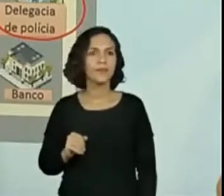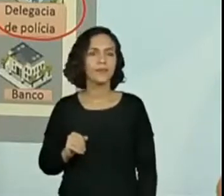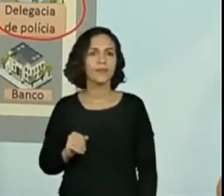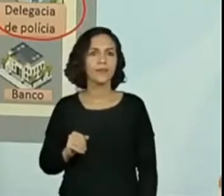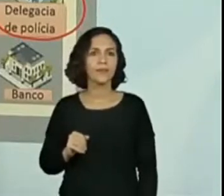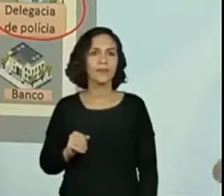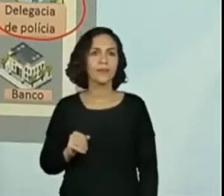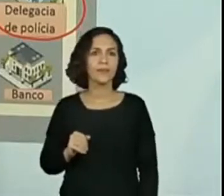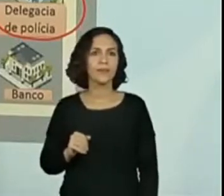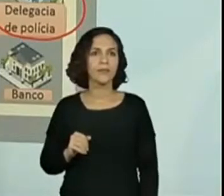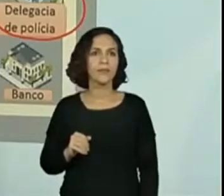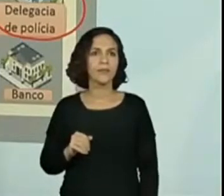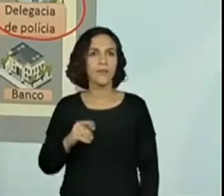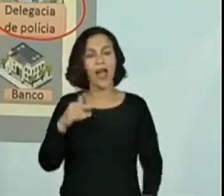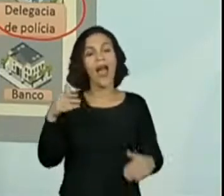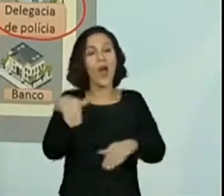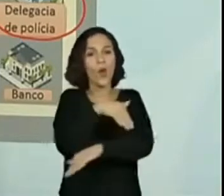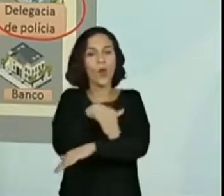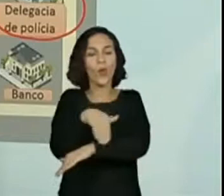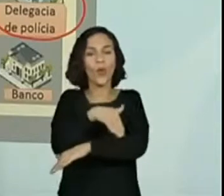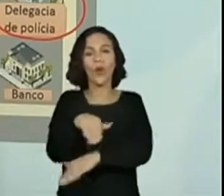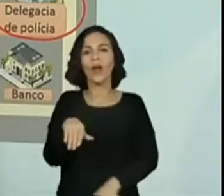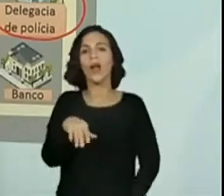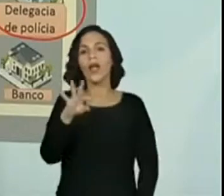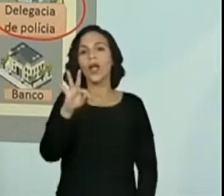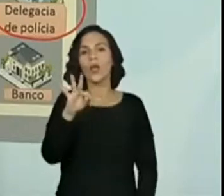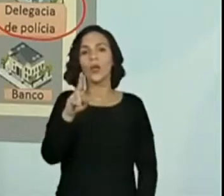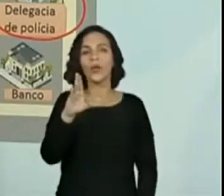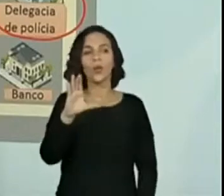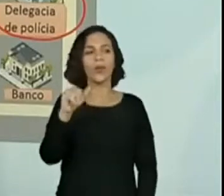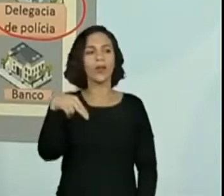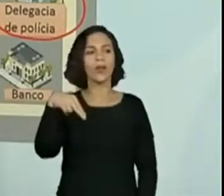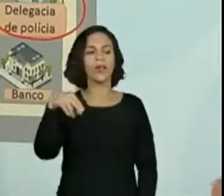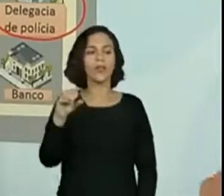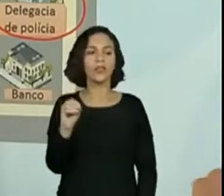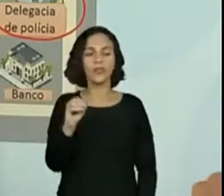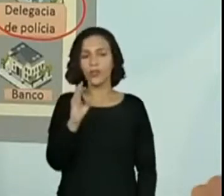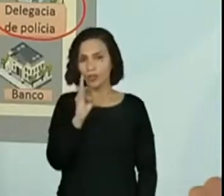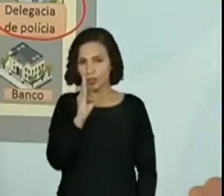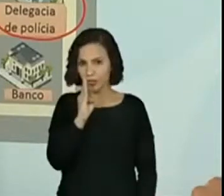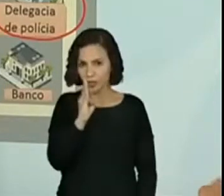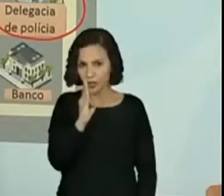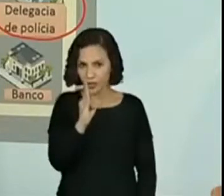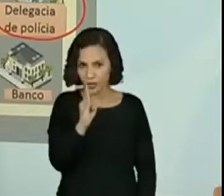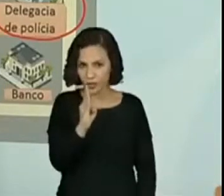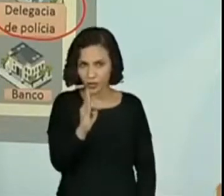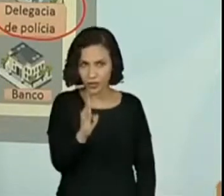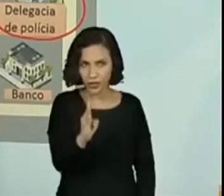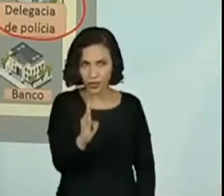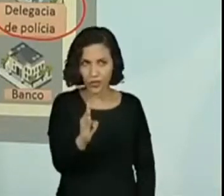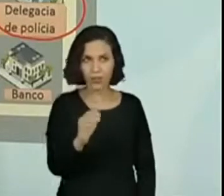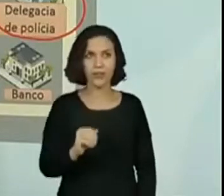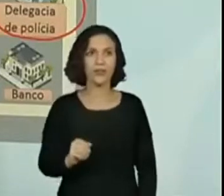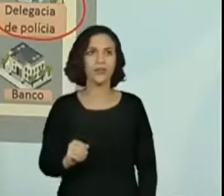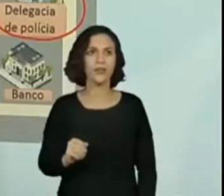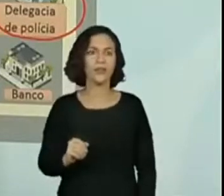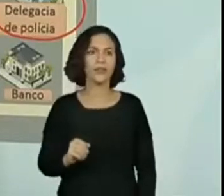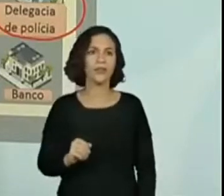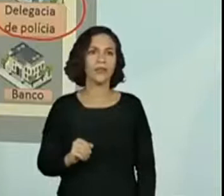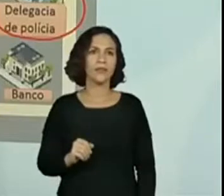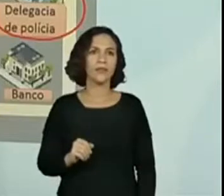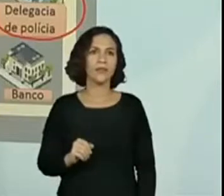Vamos até a Rua Tucano. Aqui. Agora ela está aqui na Rua Tucano. A Pró é péssima desenhando, hein?